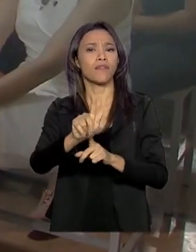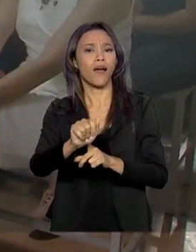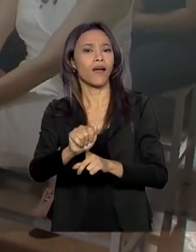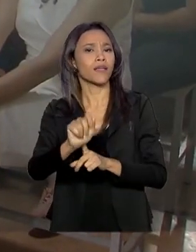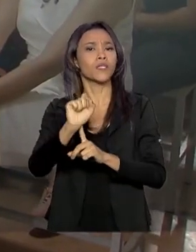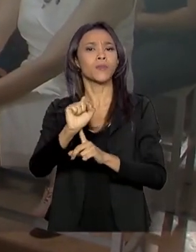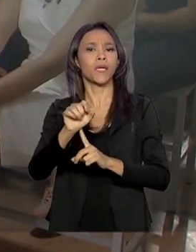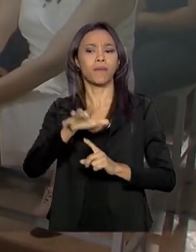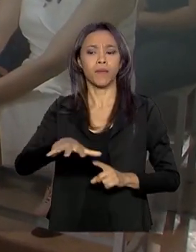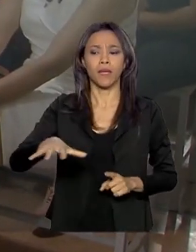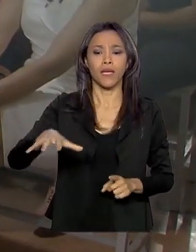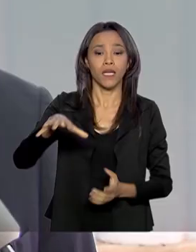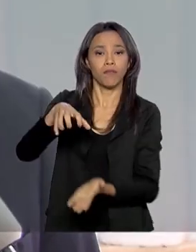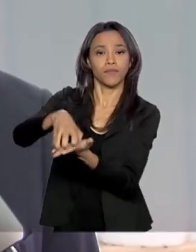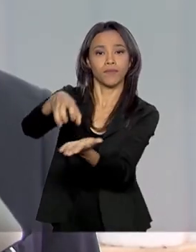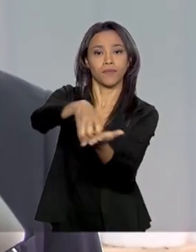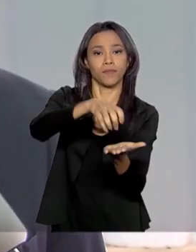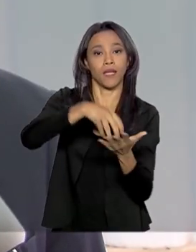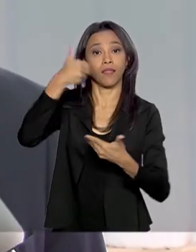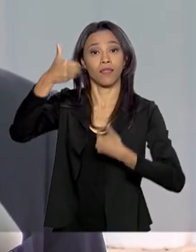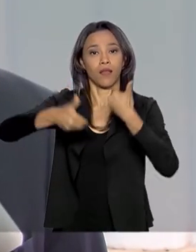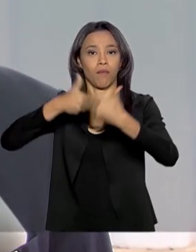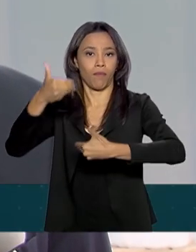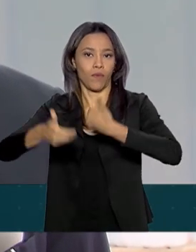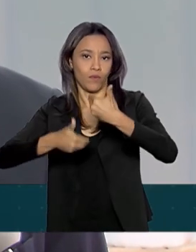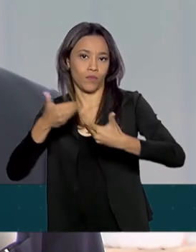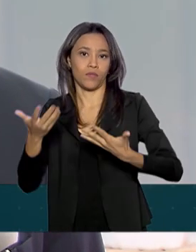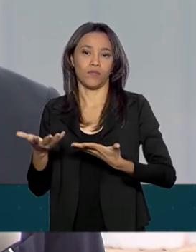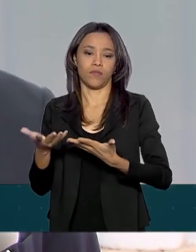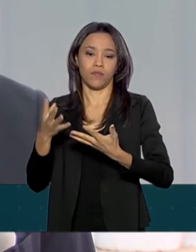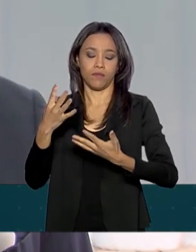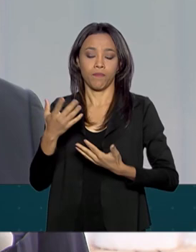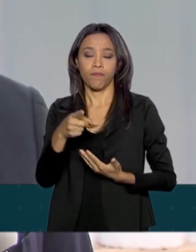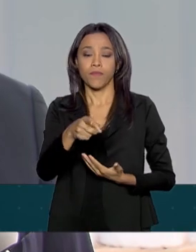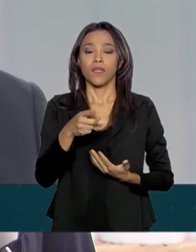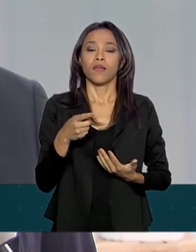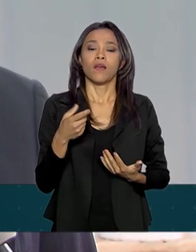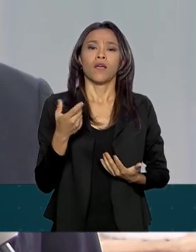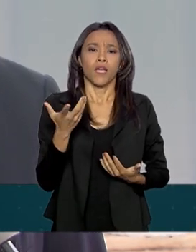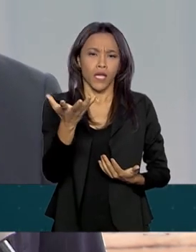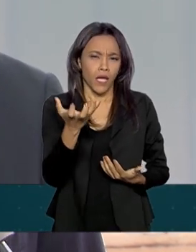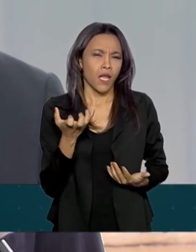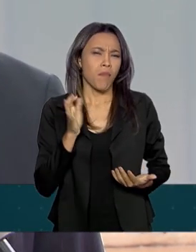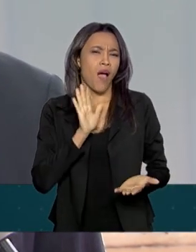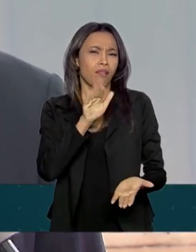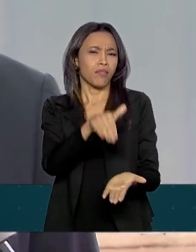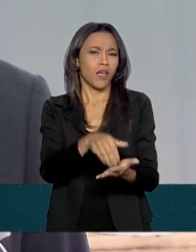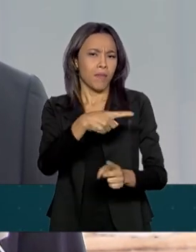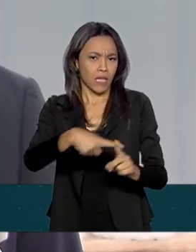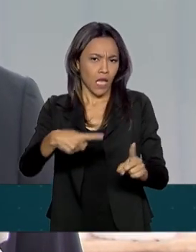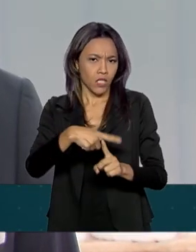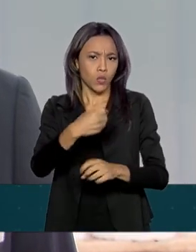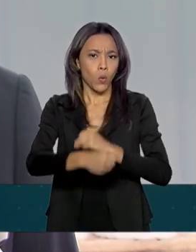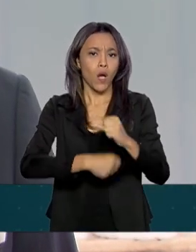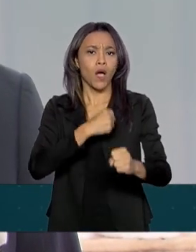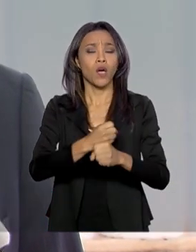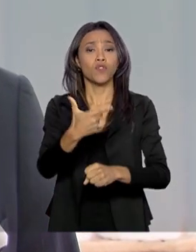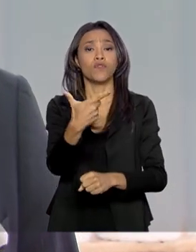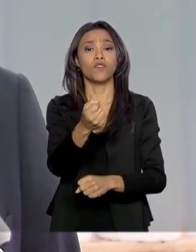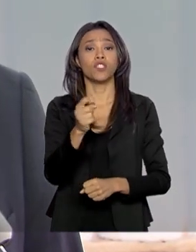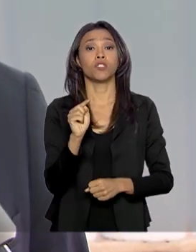comunidades terapêuticas. Nós contratamos 11 mil já. E queremos chegar até o meio do ano que vem com 20 mil vagas